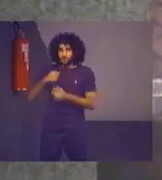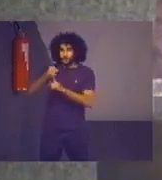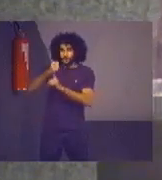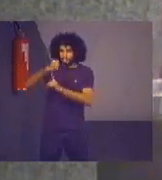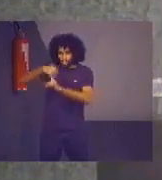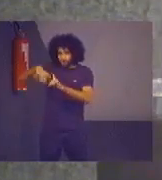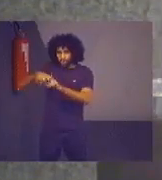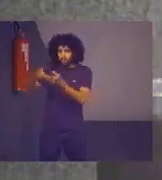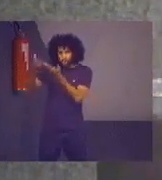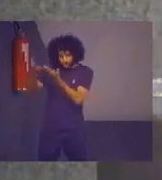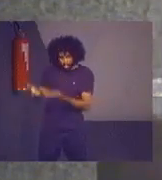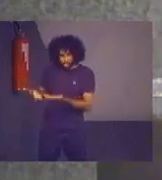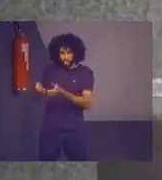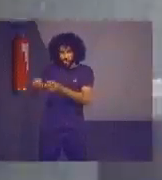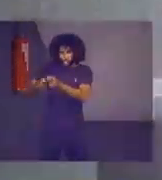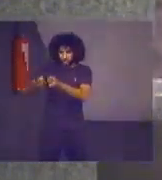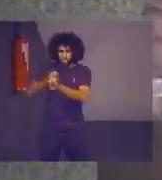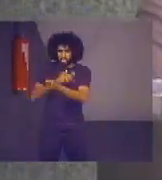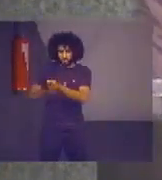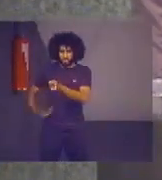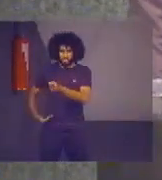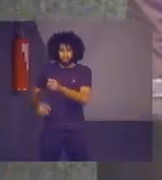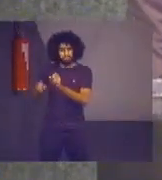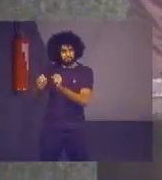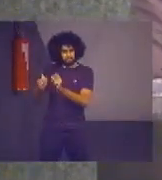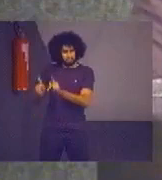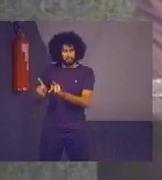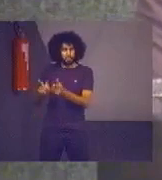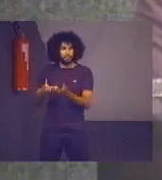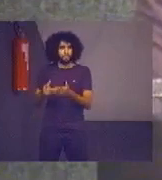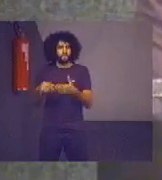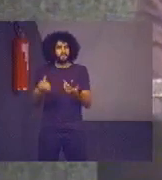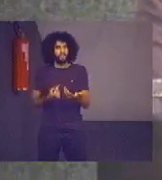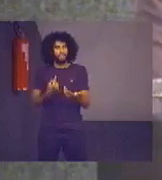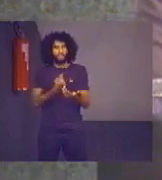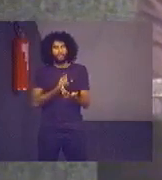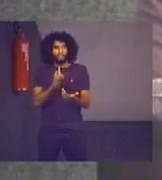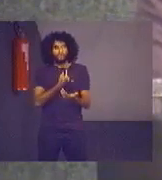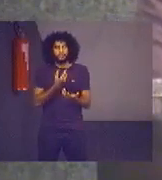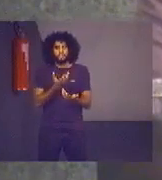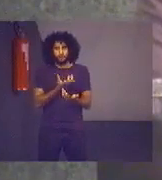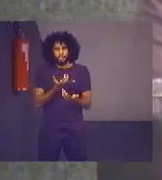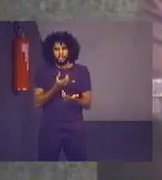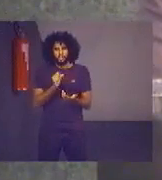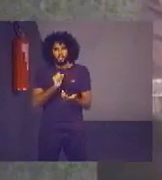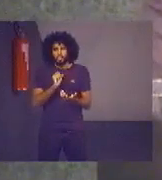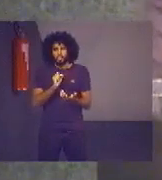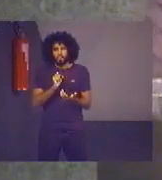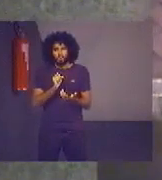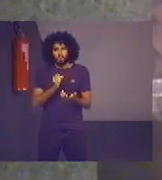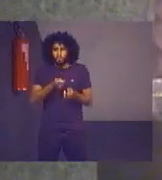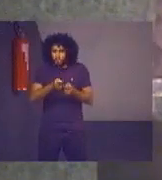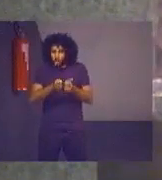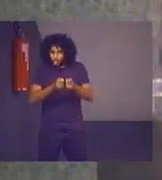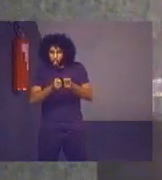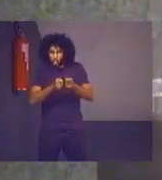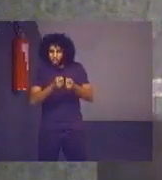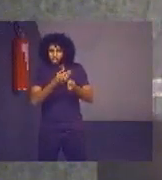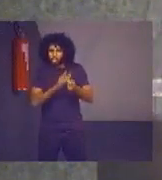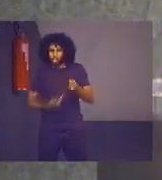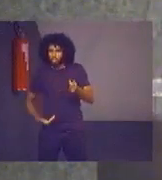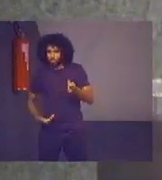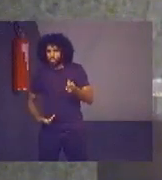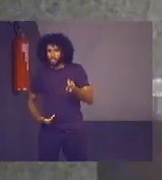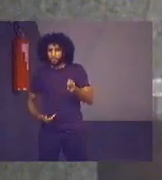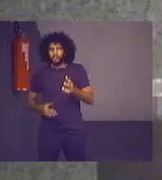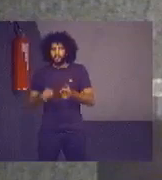governança pública. Ok, e o que nós queremos como órgão de controle do governo federal? O Tribunal de Contas quer